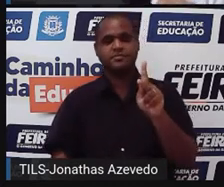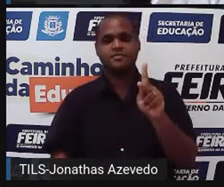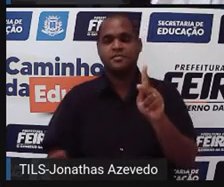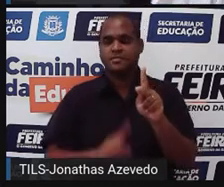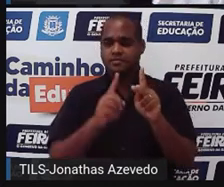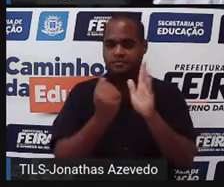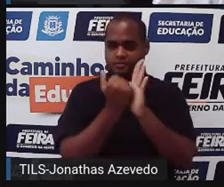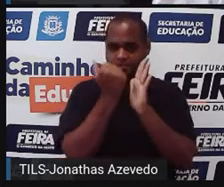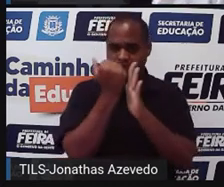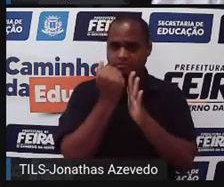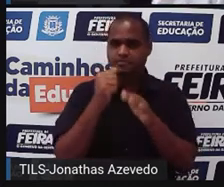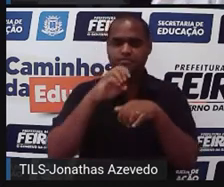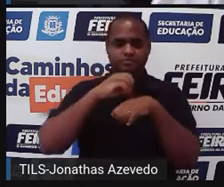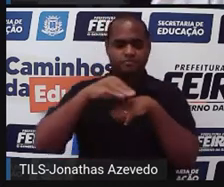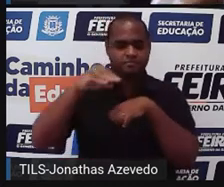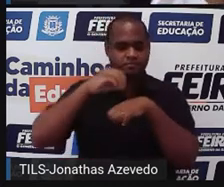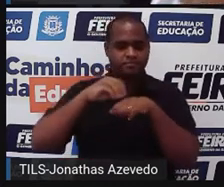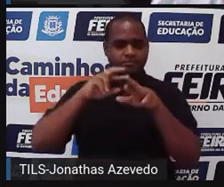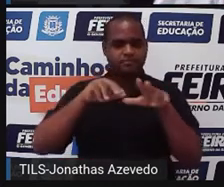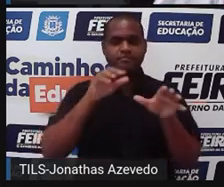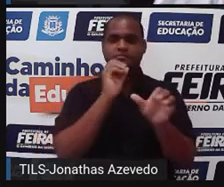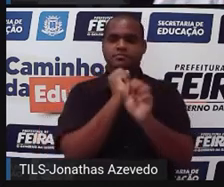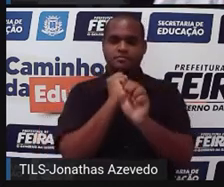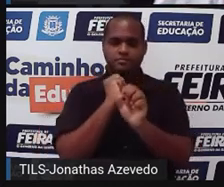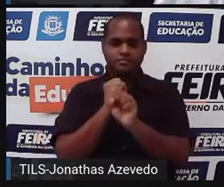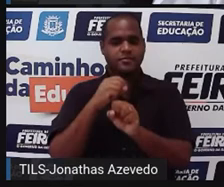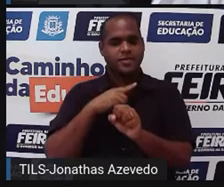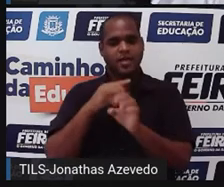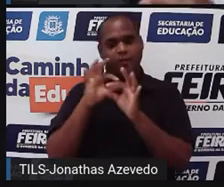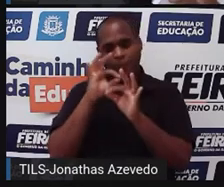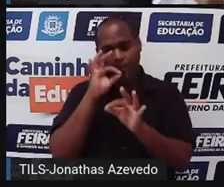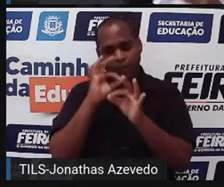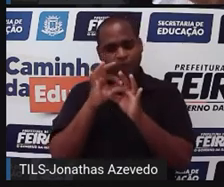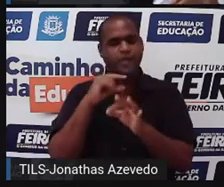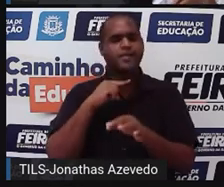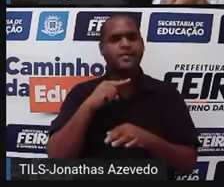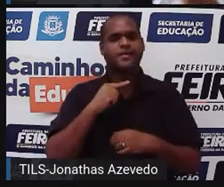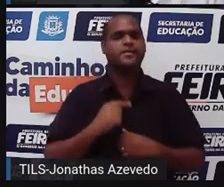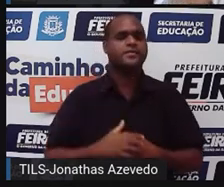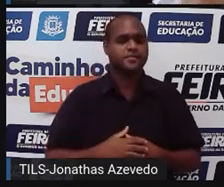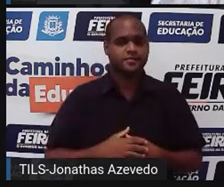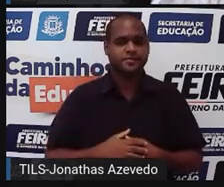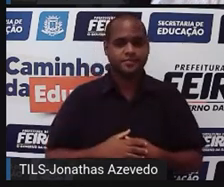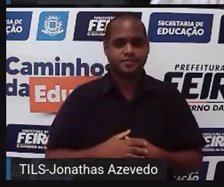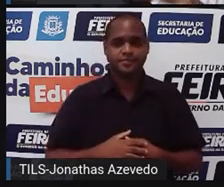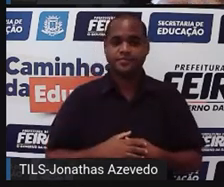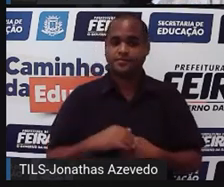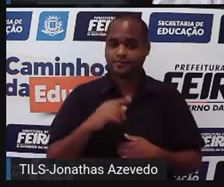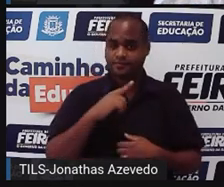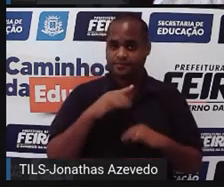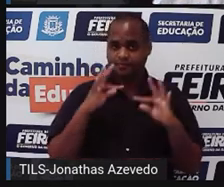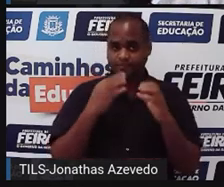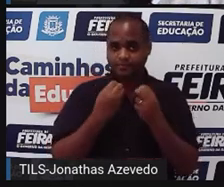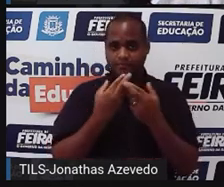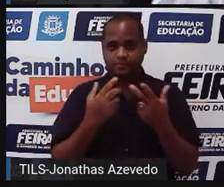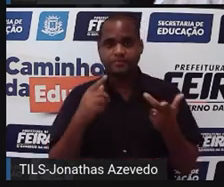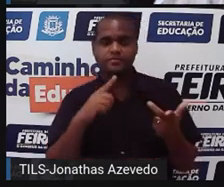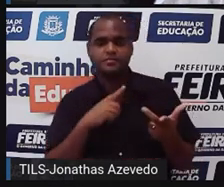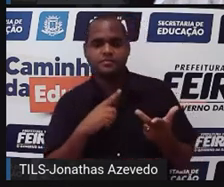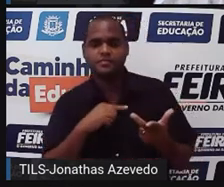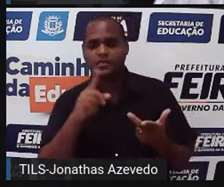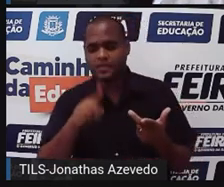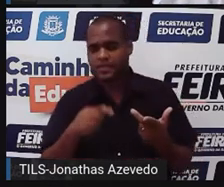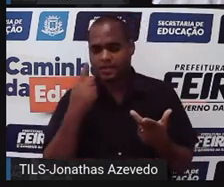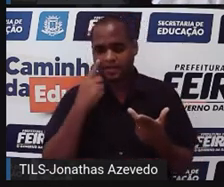Mas tem uma informação que é a informação do total de canudos. Né? Os cubos, todos os cubos e todas as